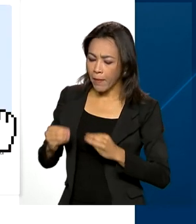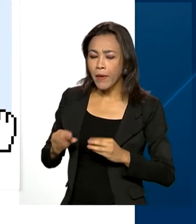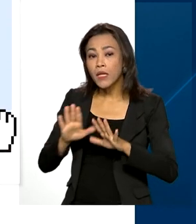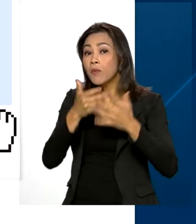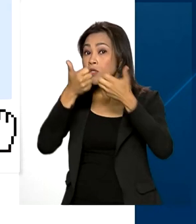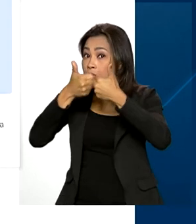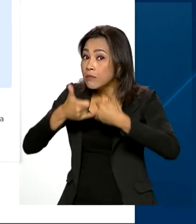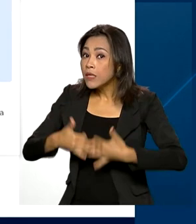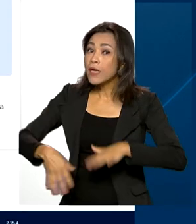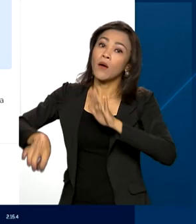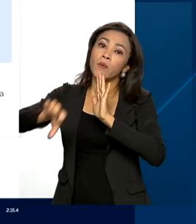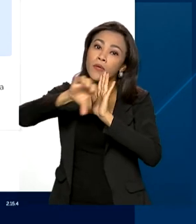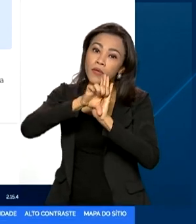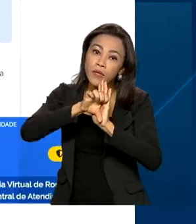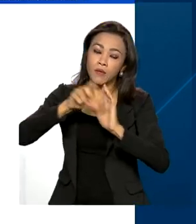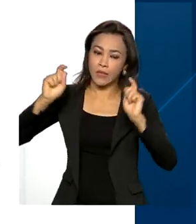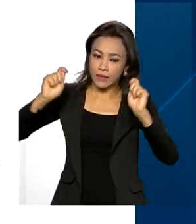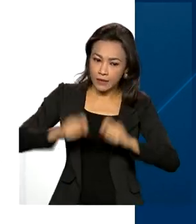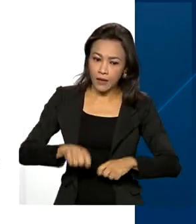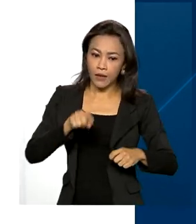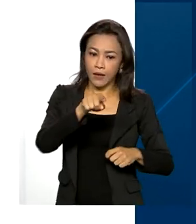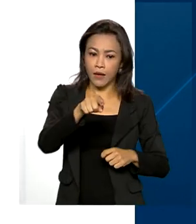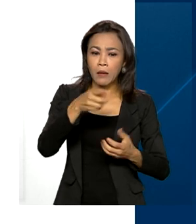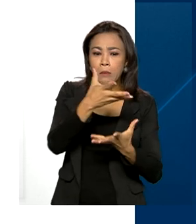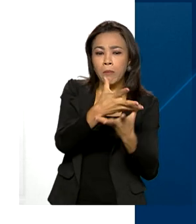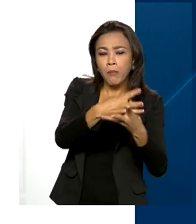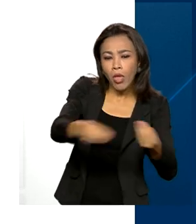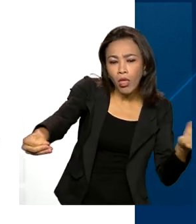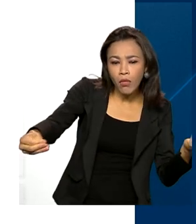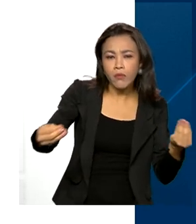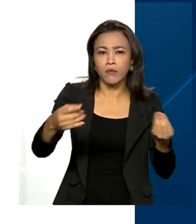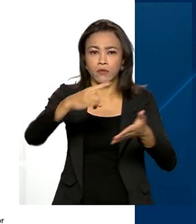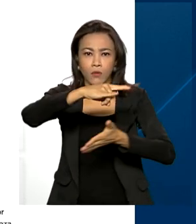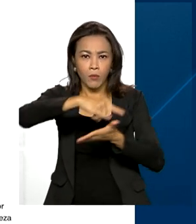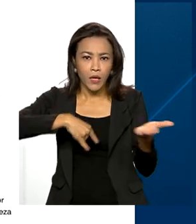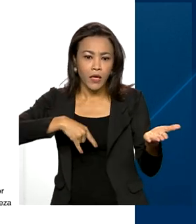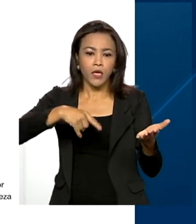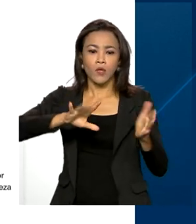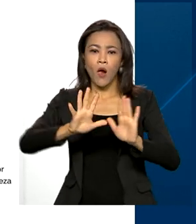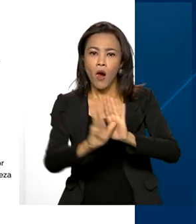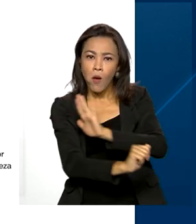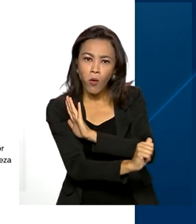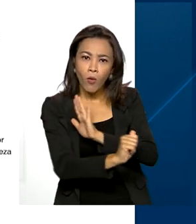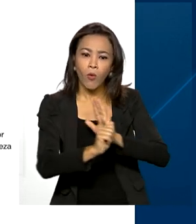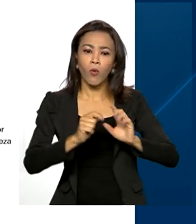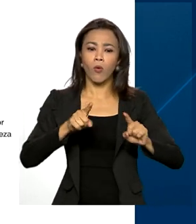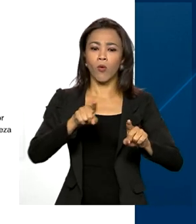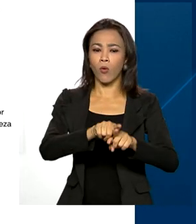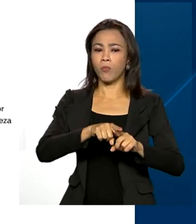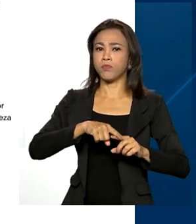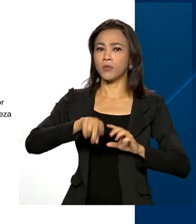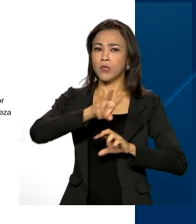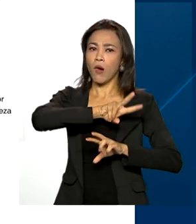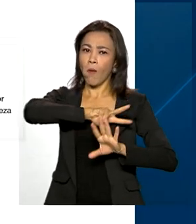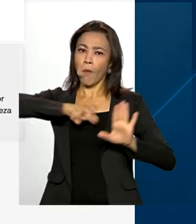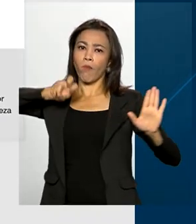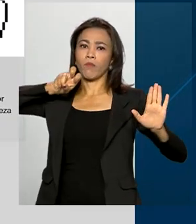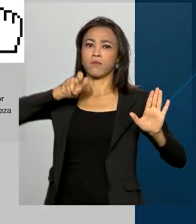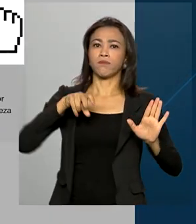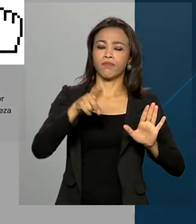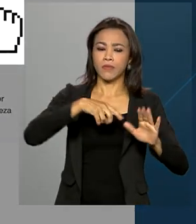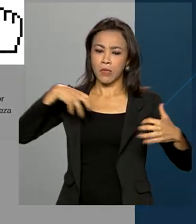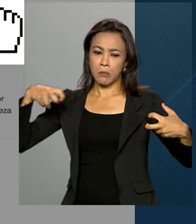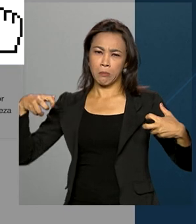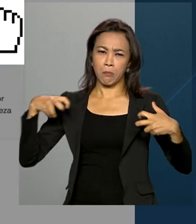o crime. É possível registrar ocorrência de perda ou extravio de documento, furto, roubo, estelionato, acidentes de